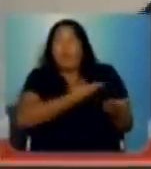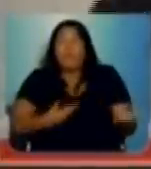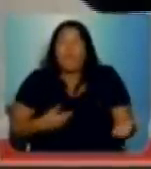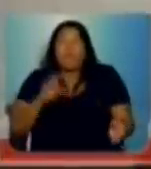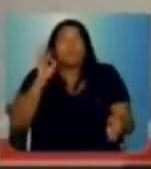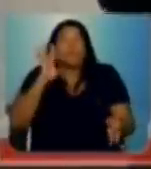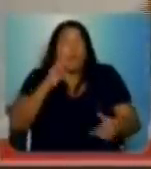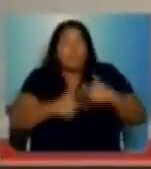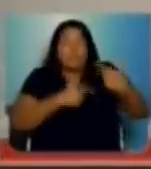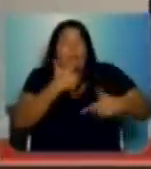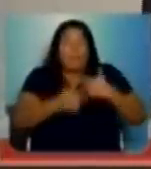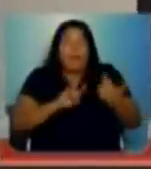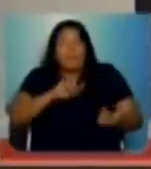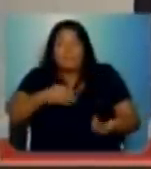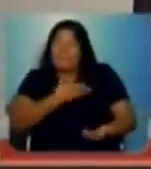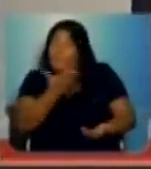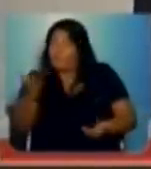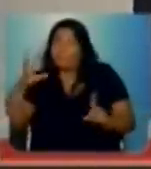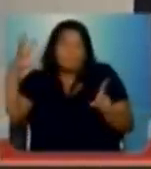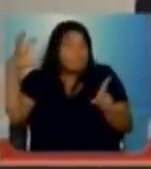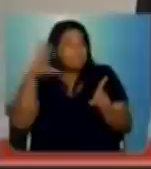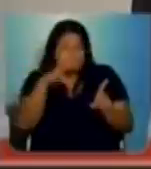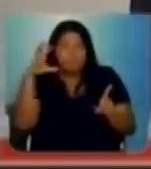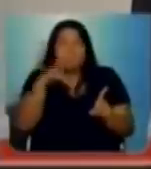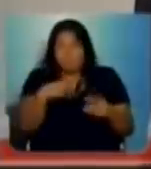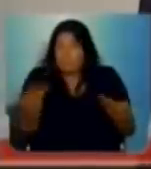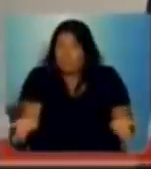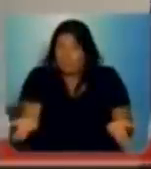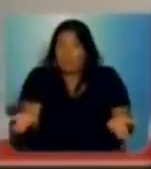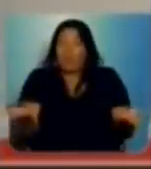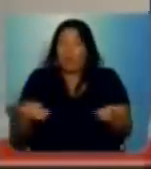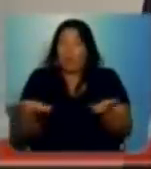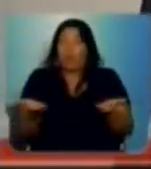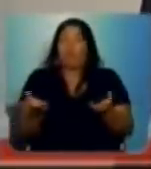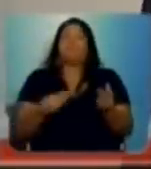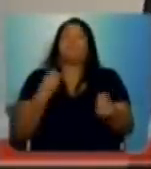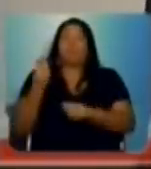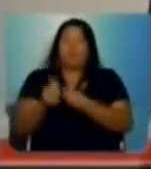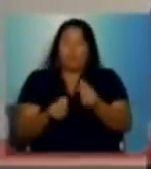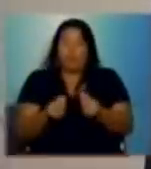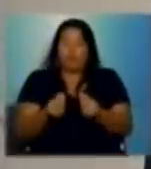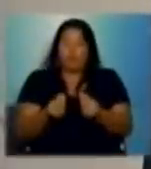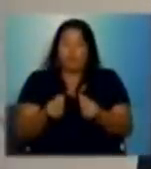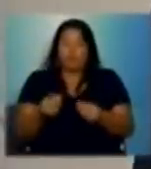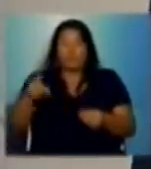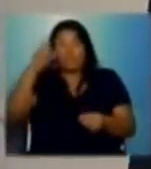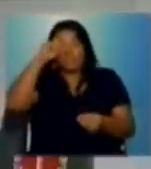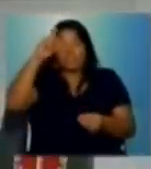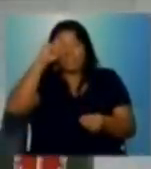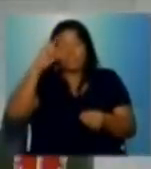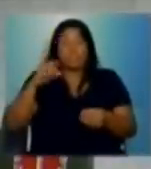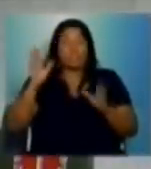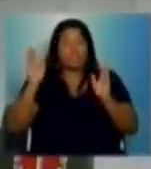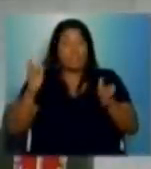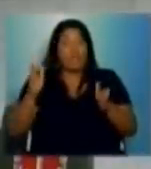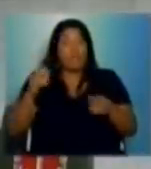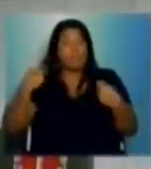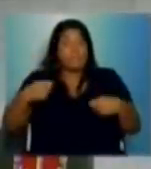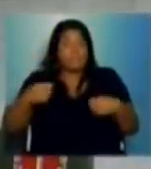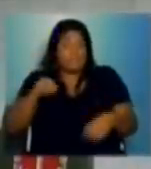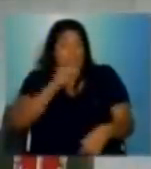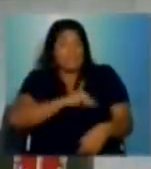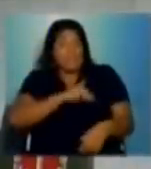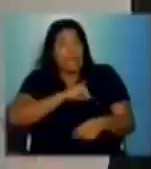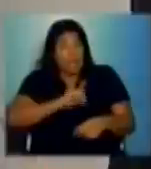quando é pressionado. E nós já estamos entrando, professores e professoras, na data base salarial dos servidores, que é agora